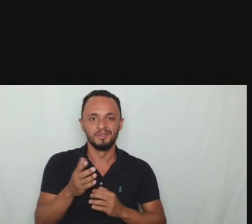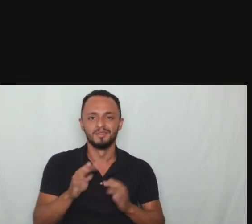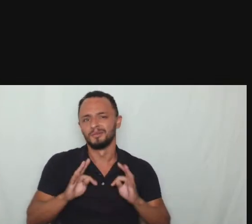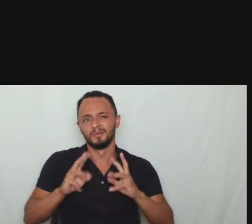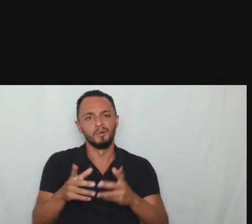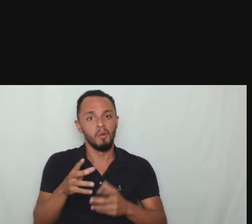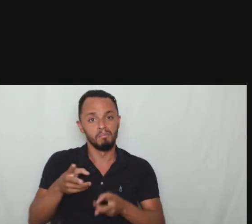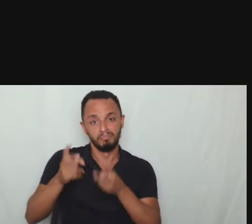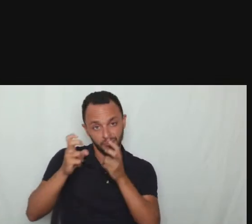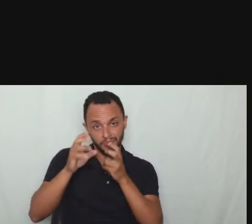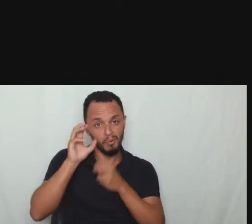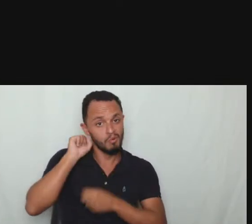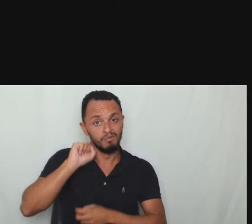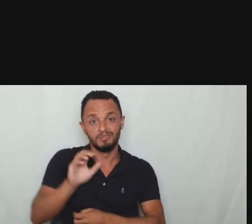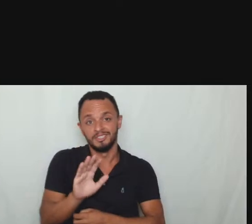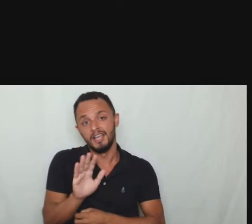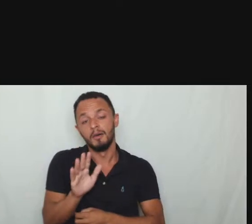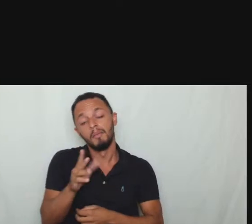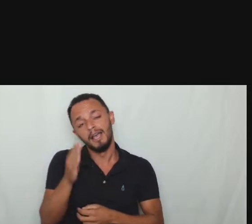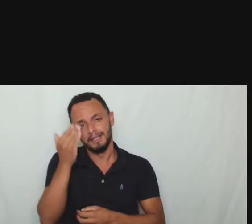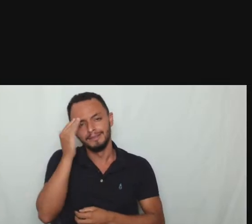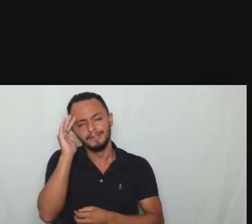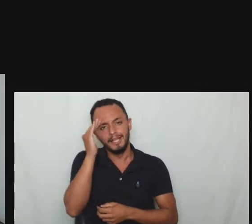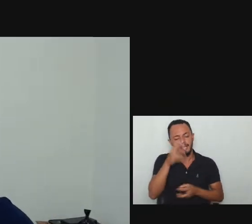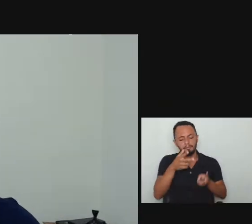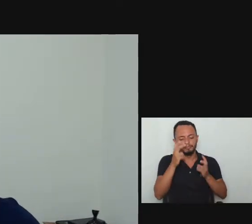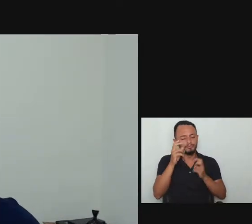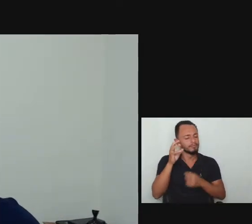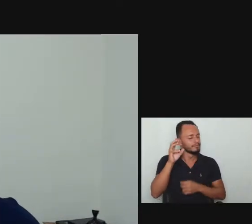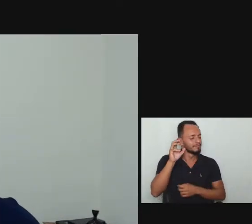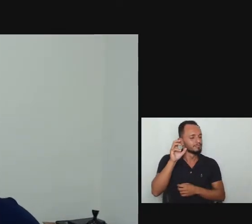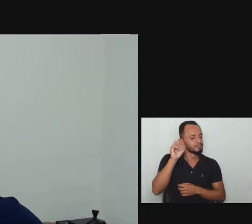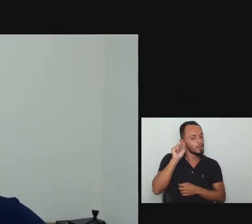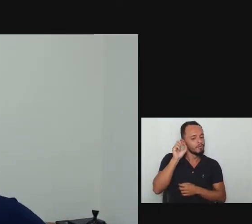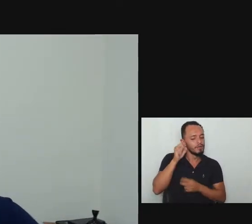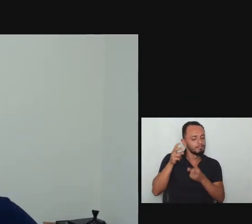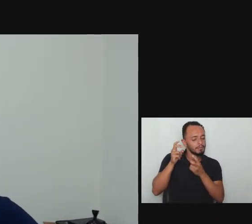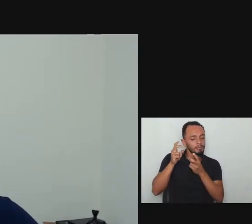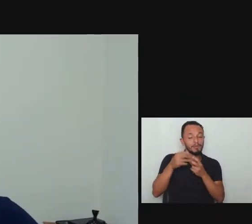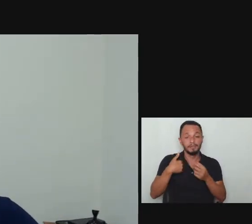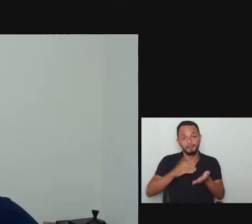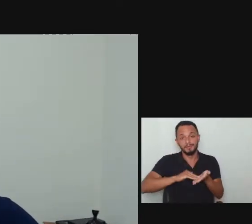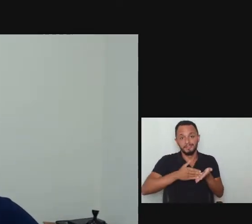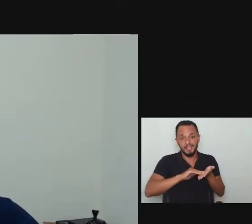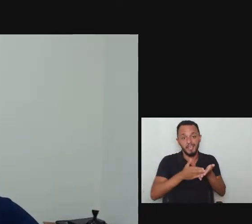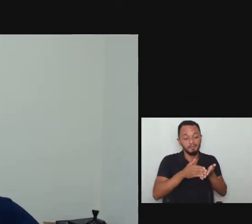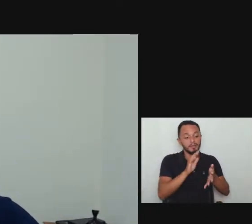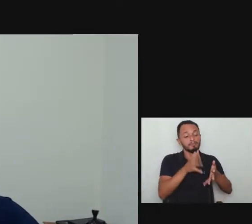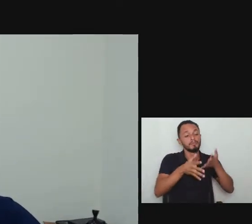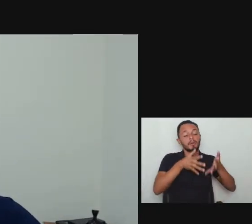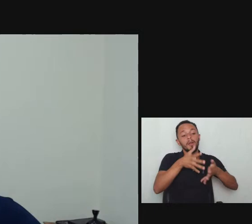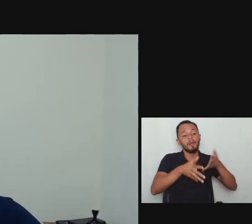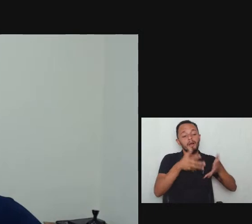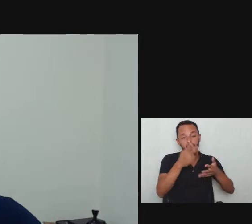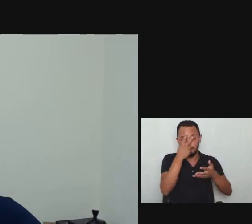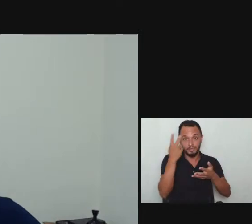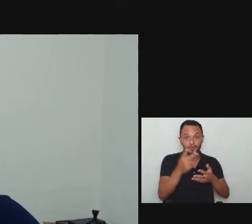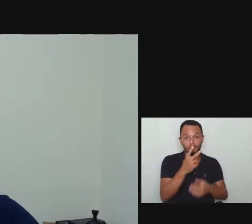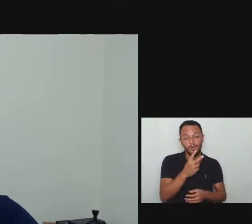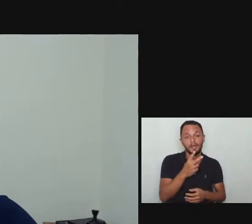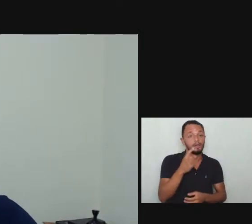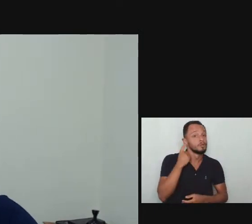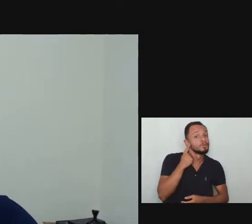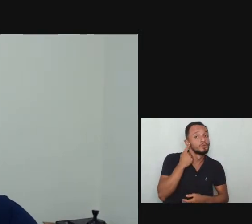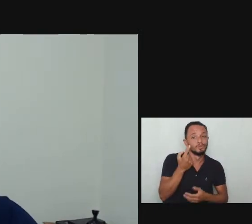agora sim nos entender vamos para cima então galera vamos bater esse papo aqui sério sobre os direitos das pessoas com deficiência no